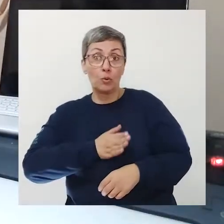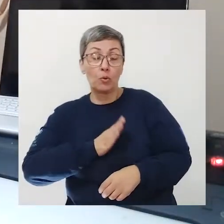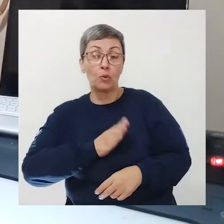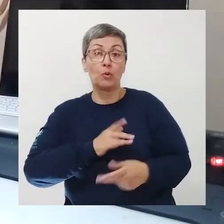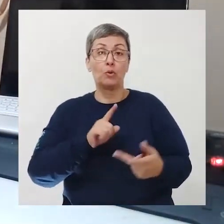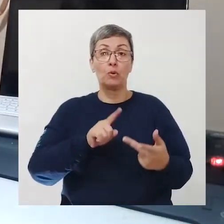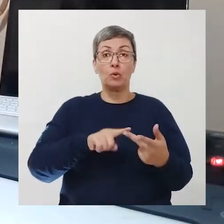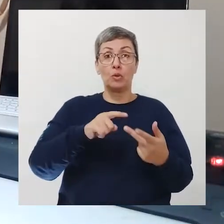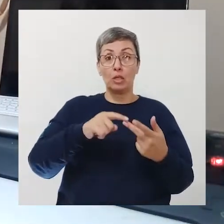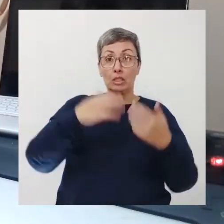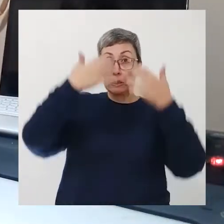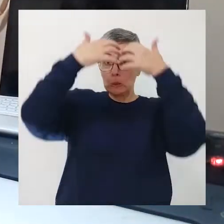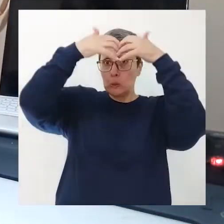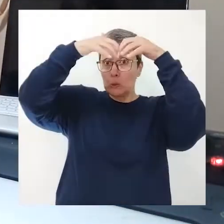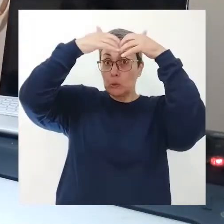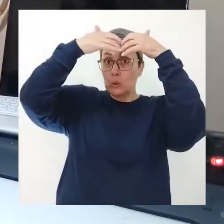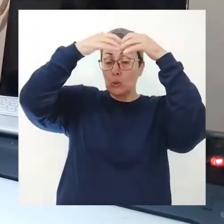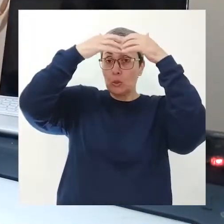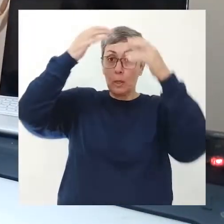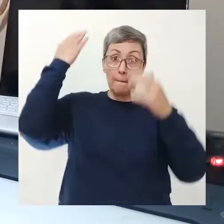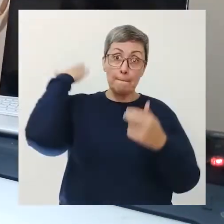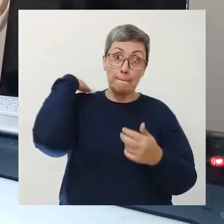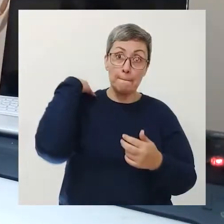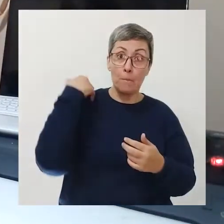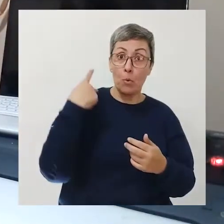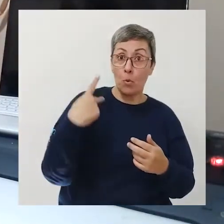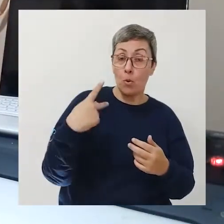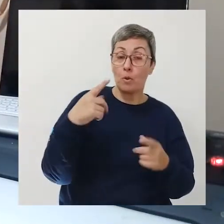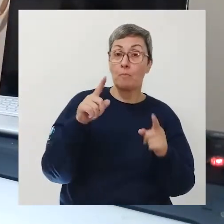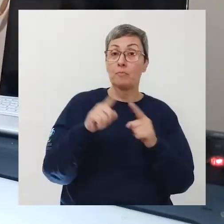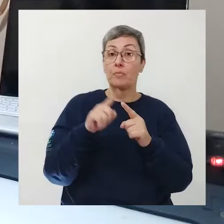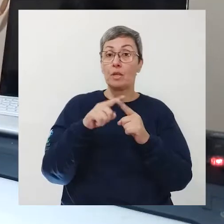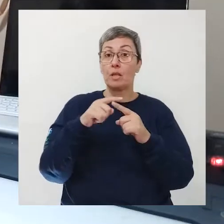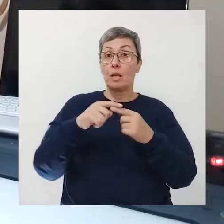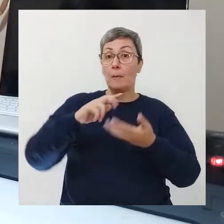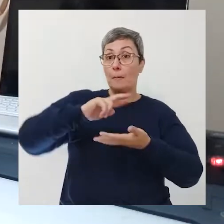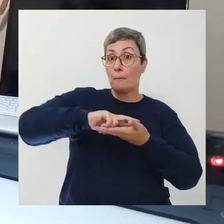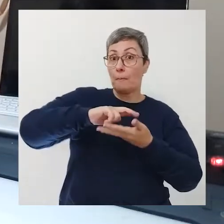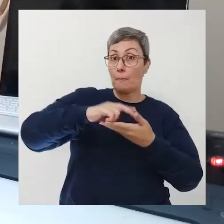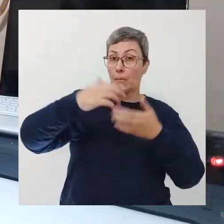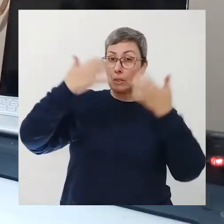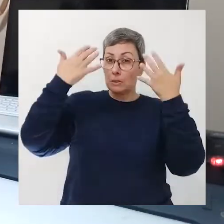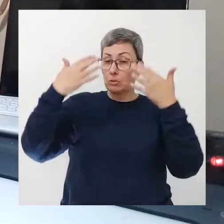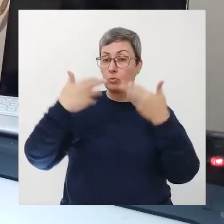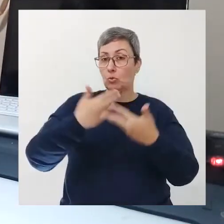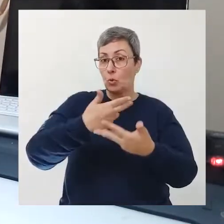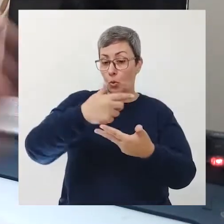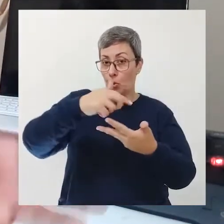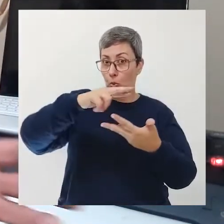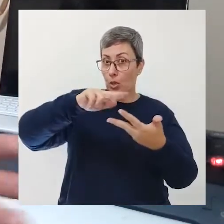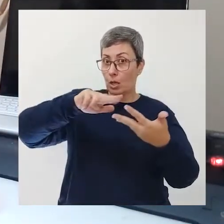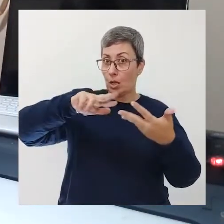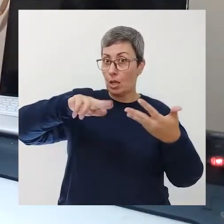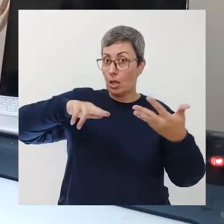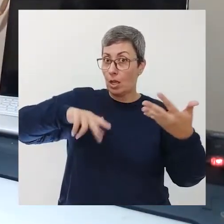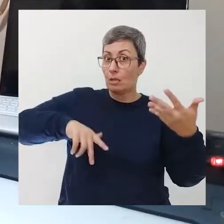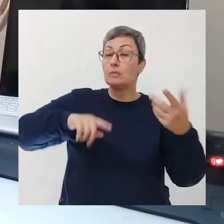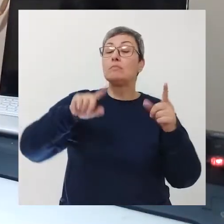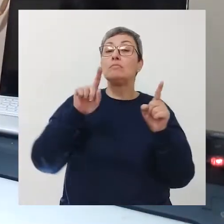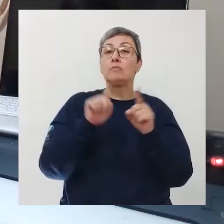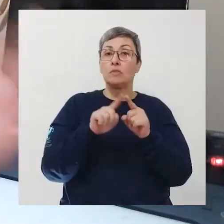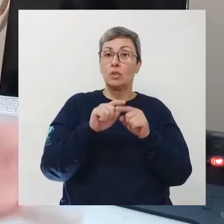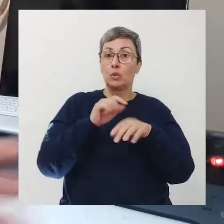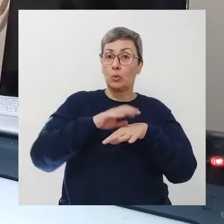neurologia pneumologia psiquiatria e outras diversas